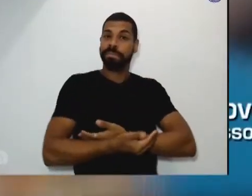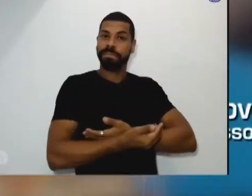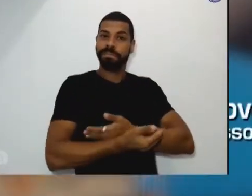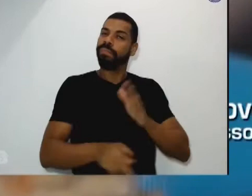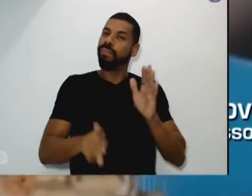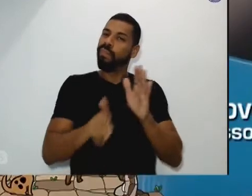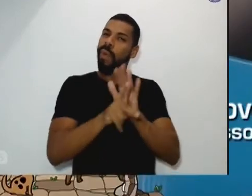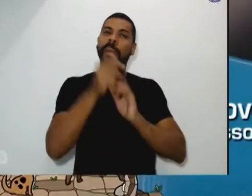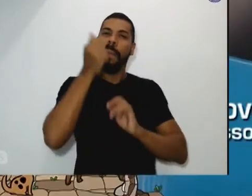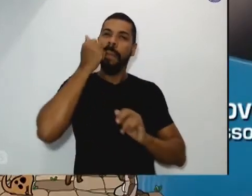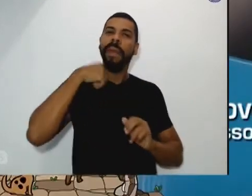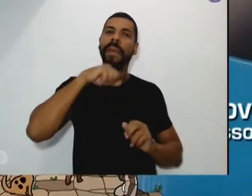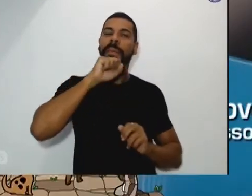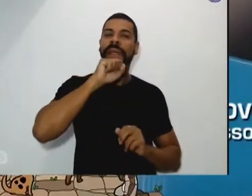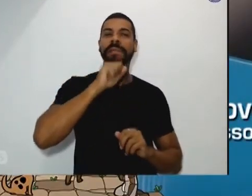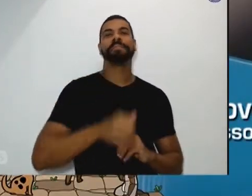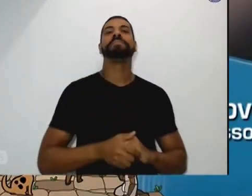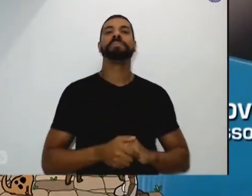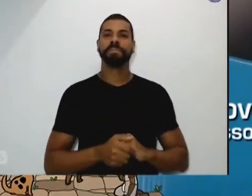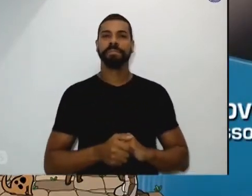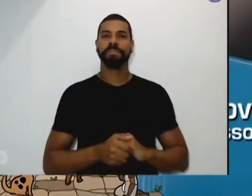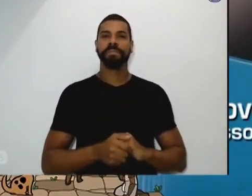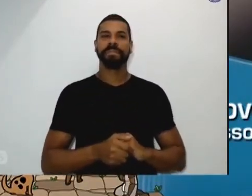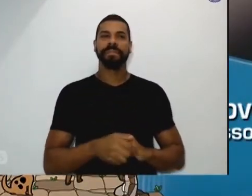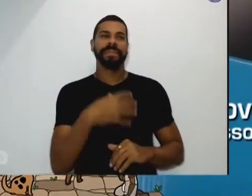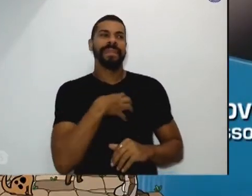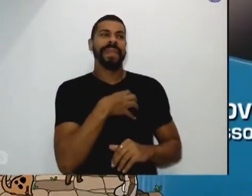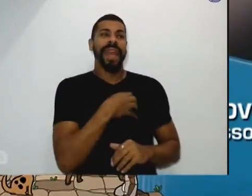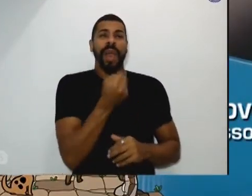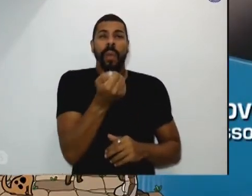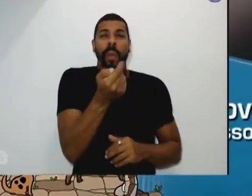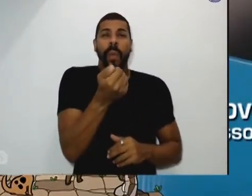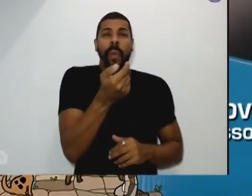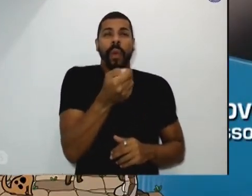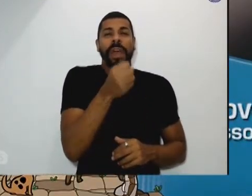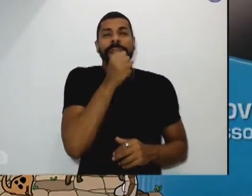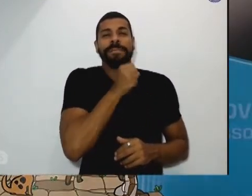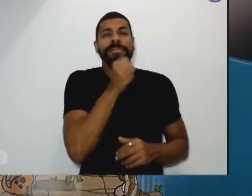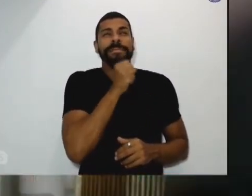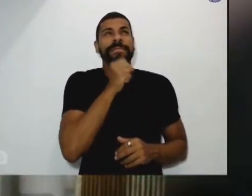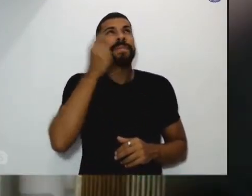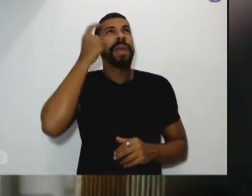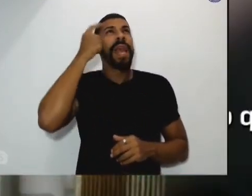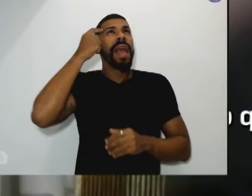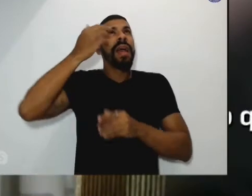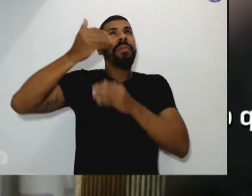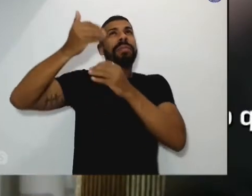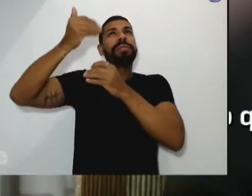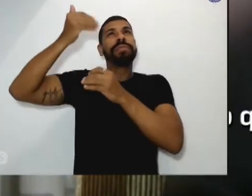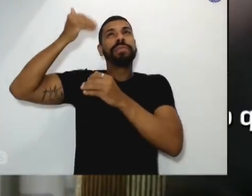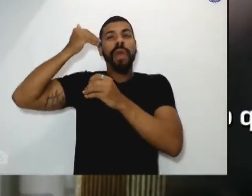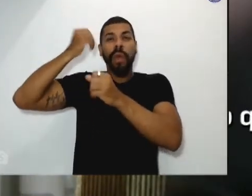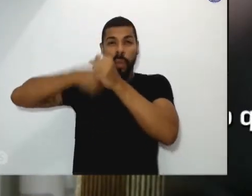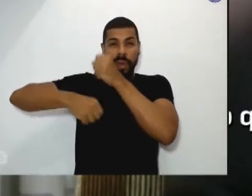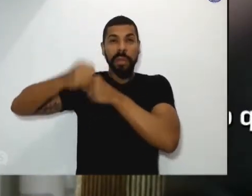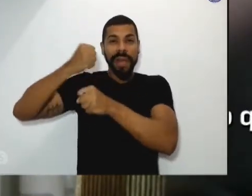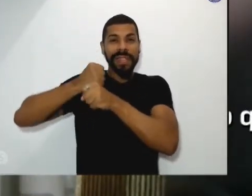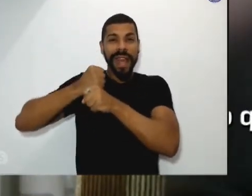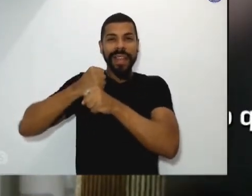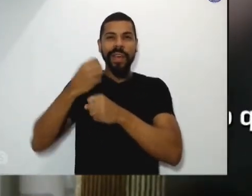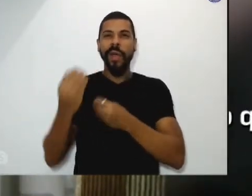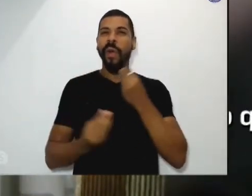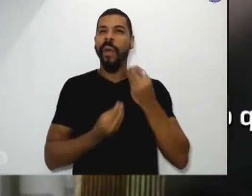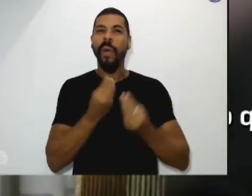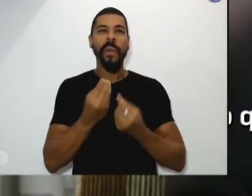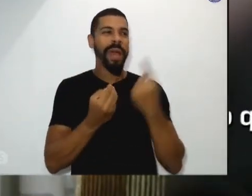chegar numa fase idosa e parar para pensar o que você fez lá no passado e como aquela pessoa que